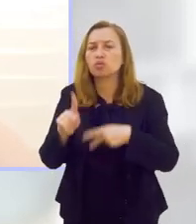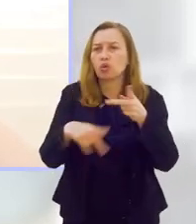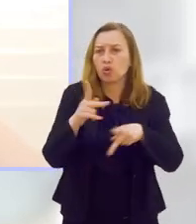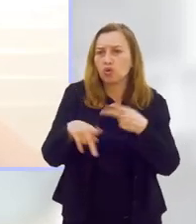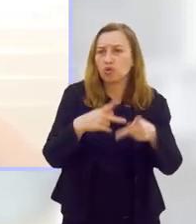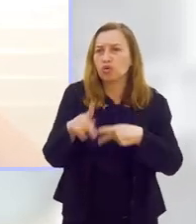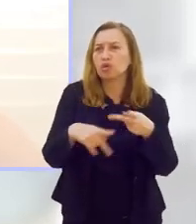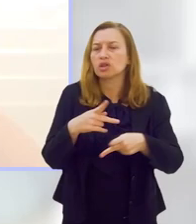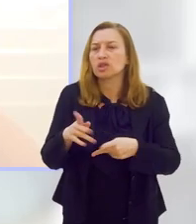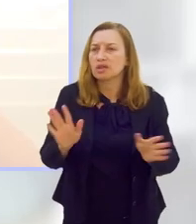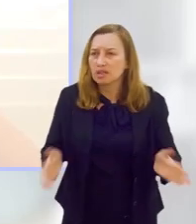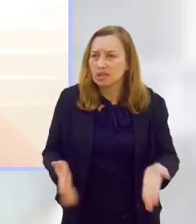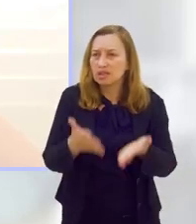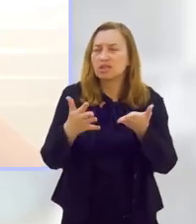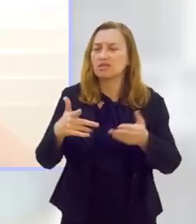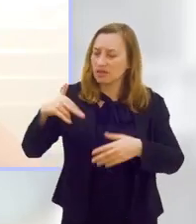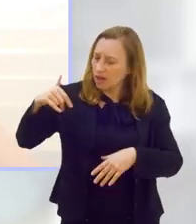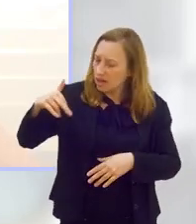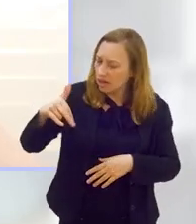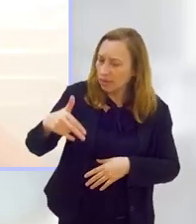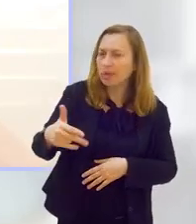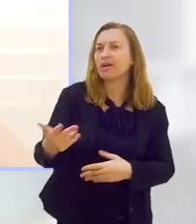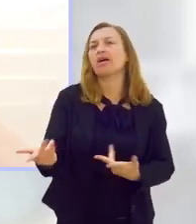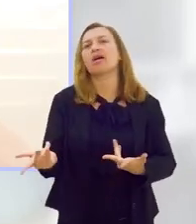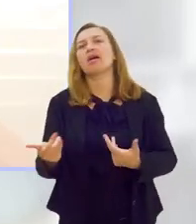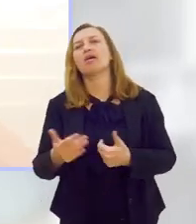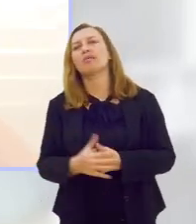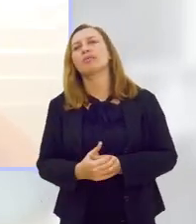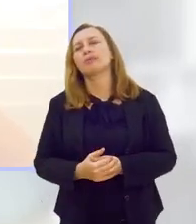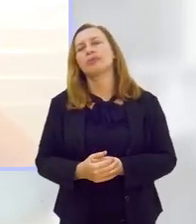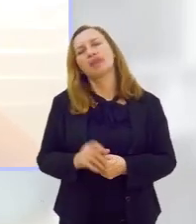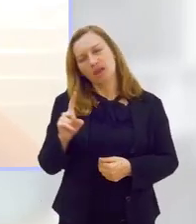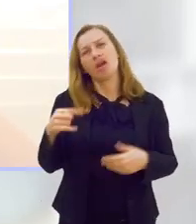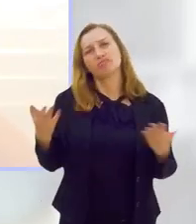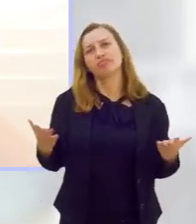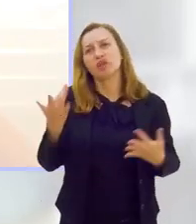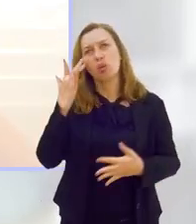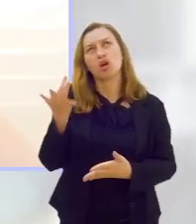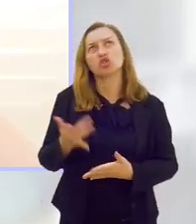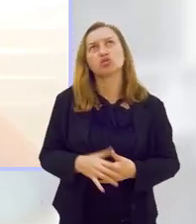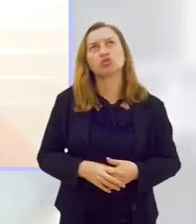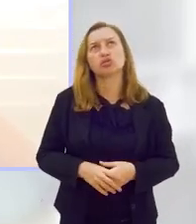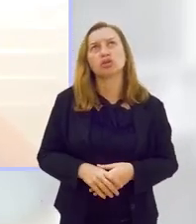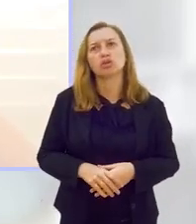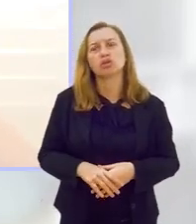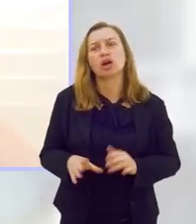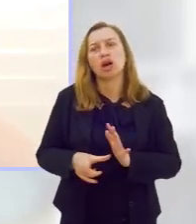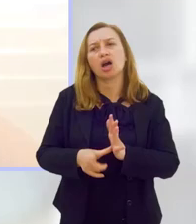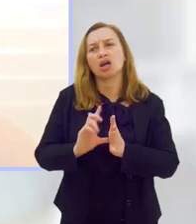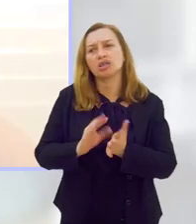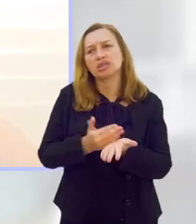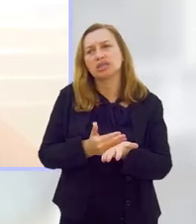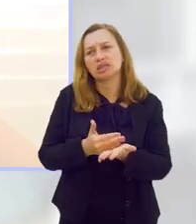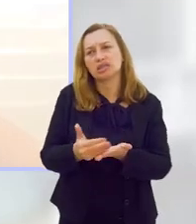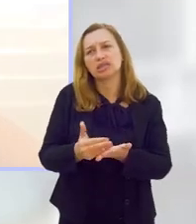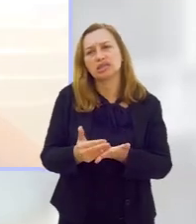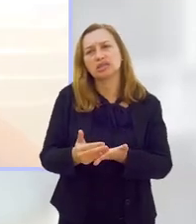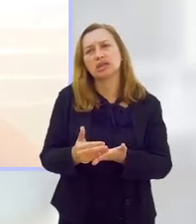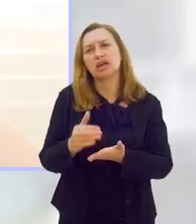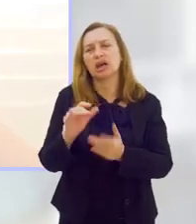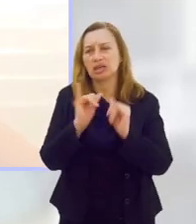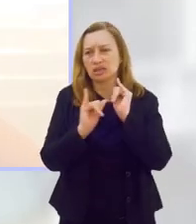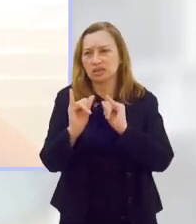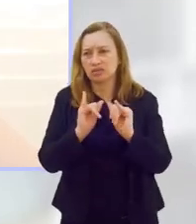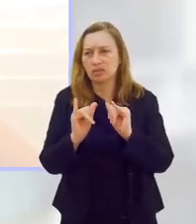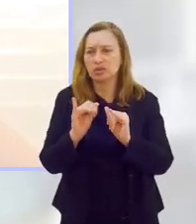população, incentivar caminhadas, e é isso, eu acho que quanto antes iniciar